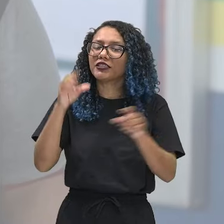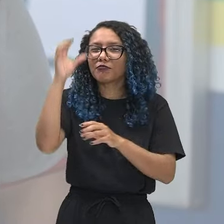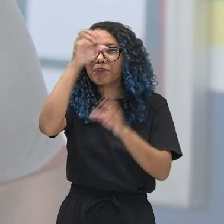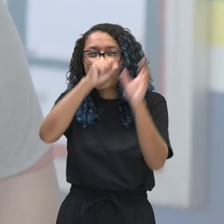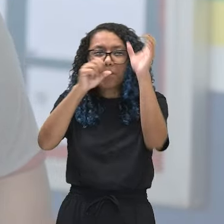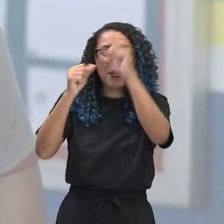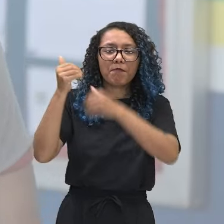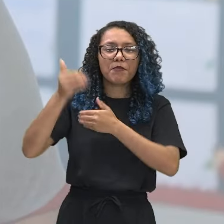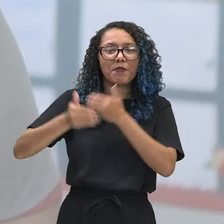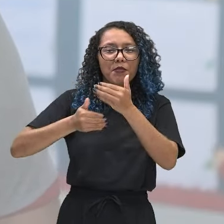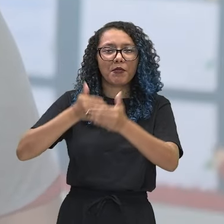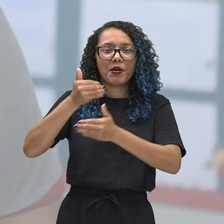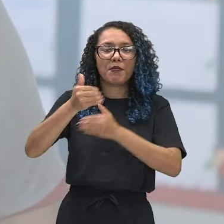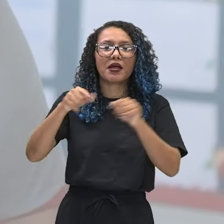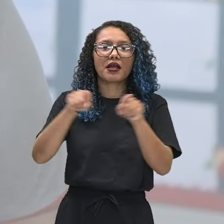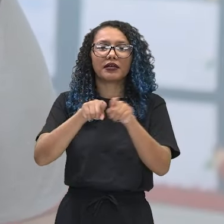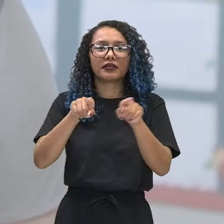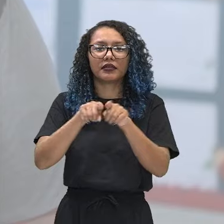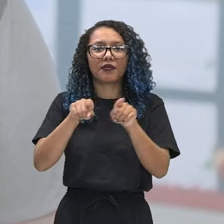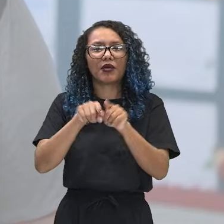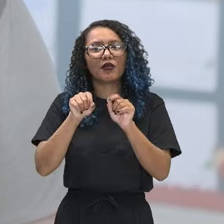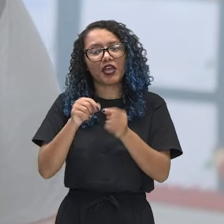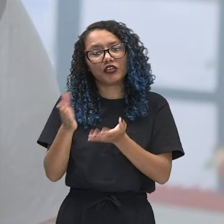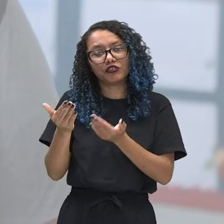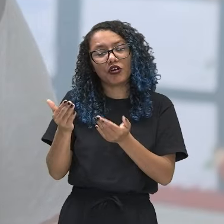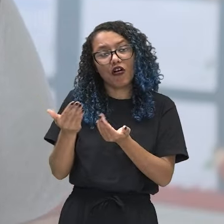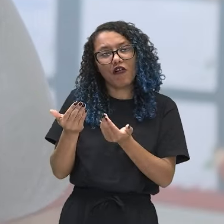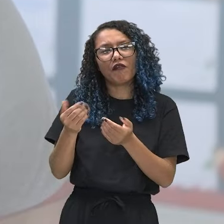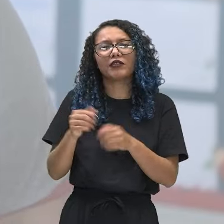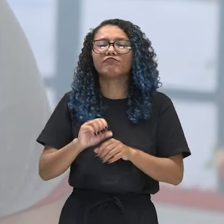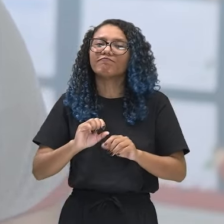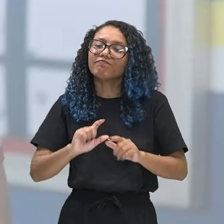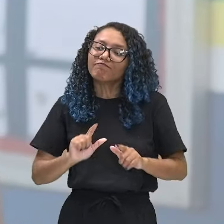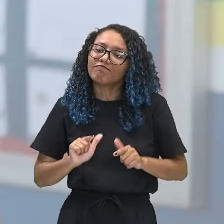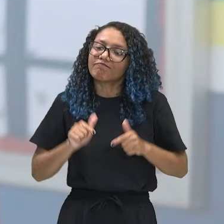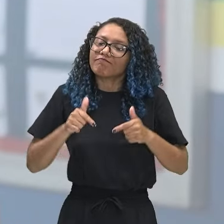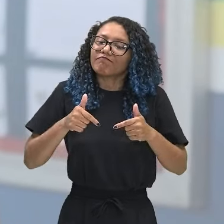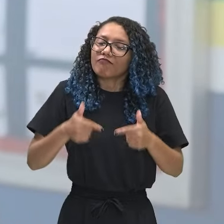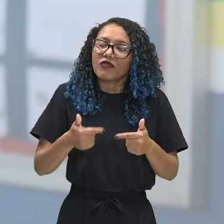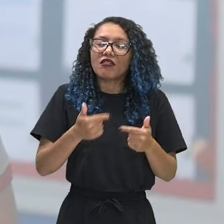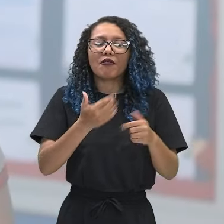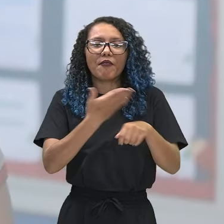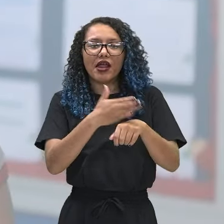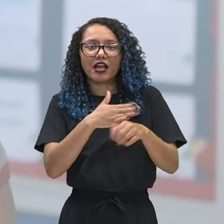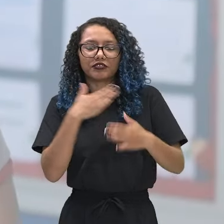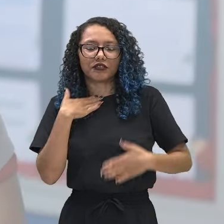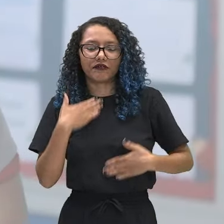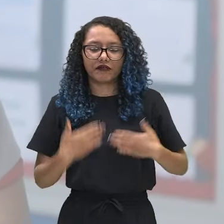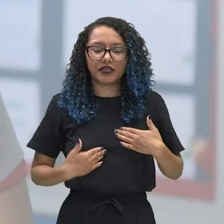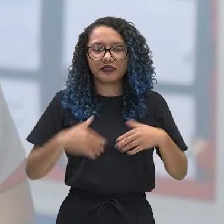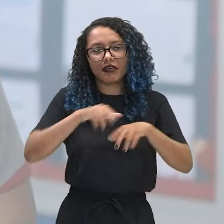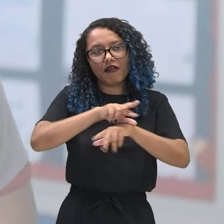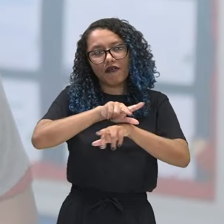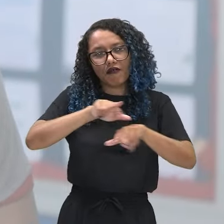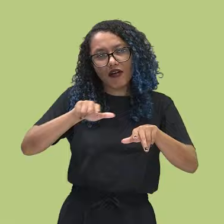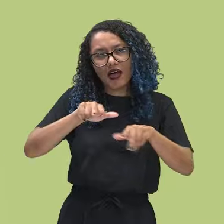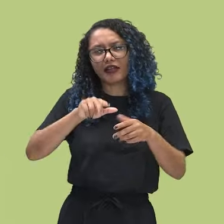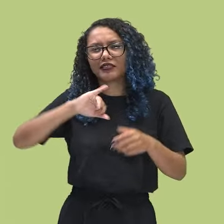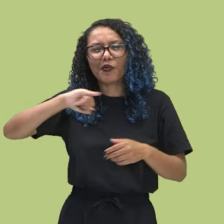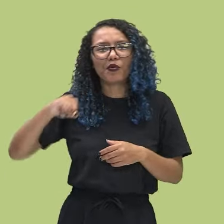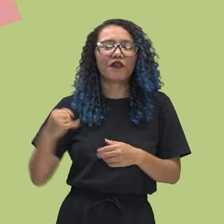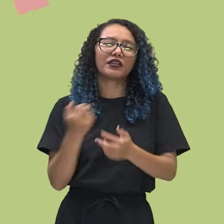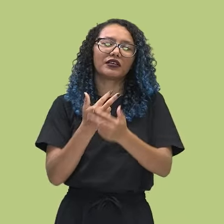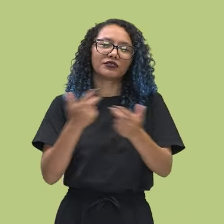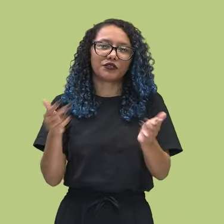É ter o espírito um pouco mais novo para fazer as atividades, fazer exercícios, fazer tudo aquilo de que a juventude nos proporciona.